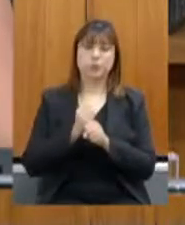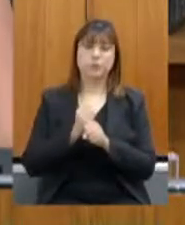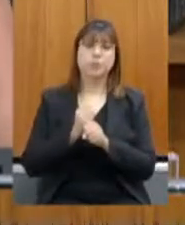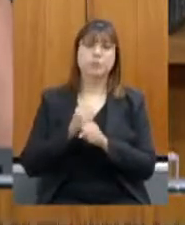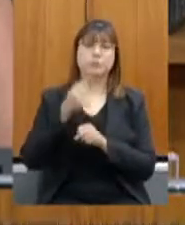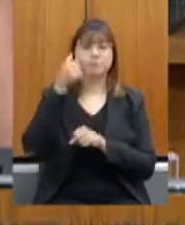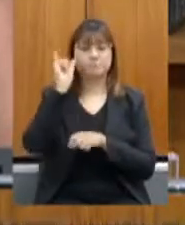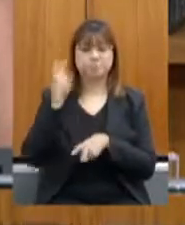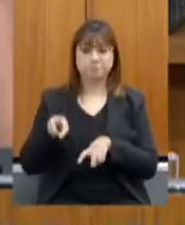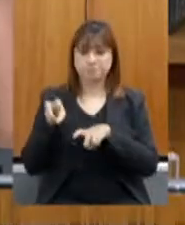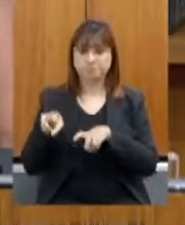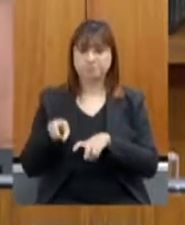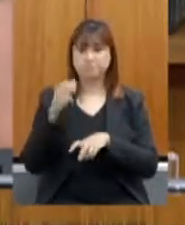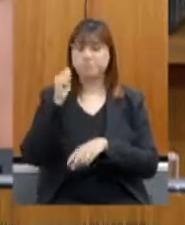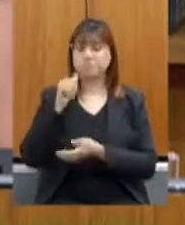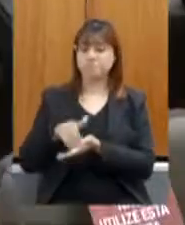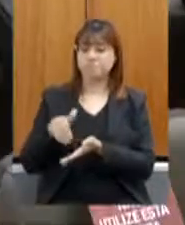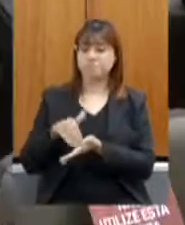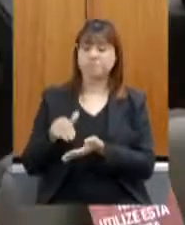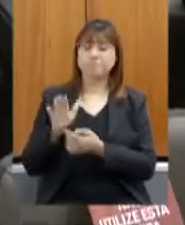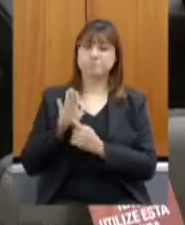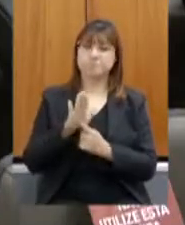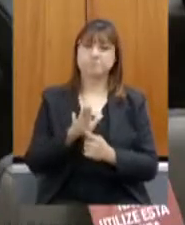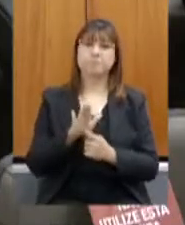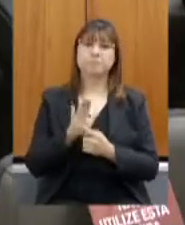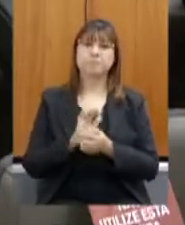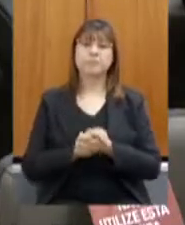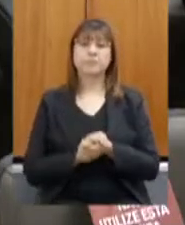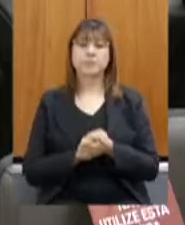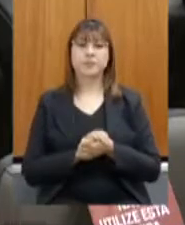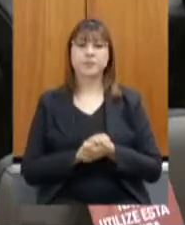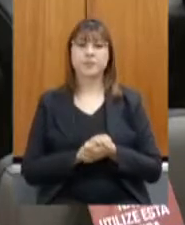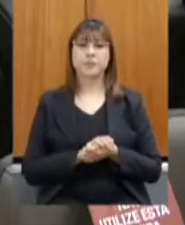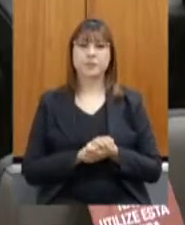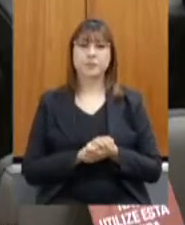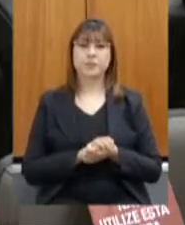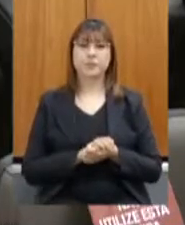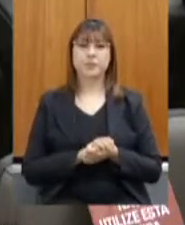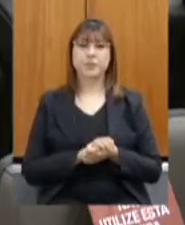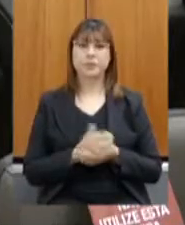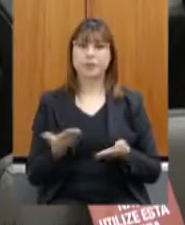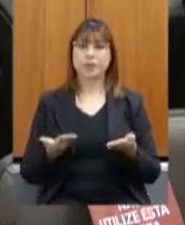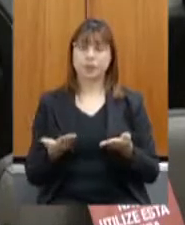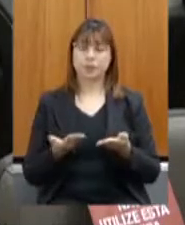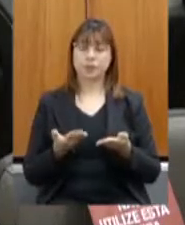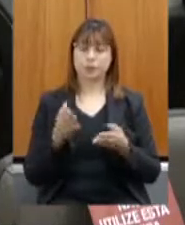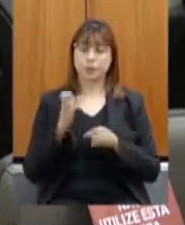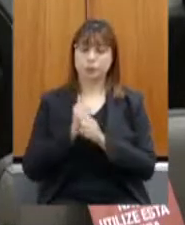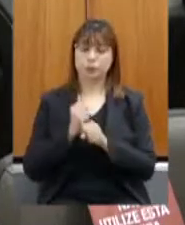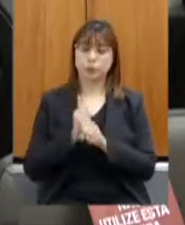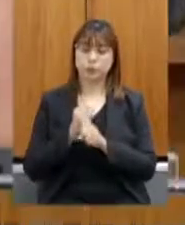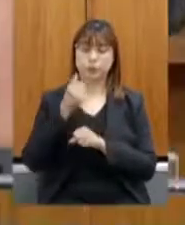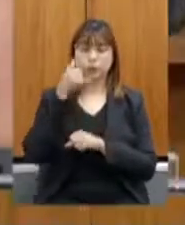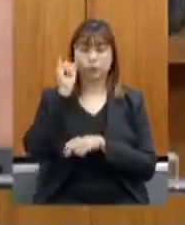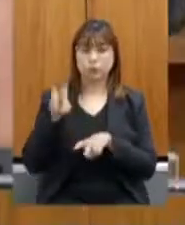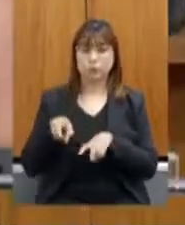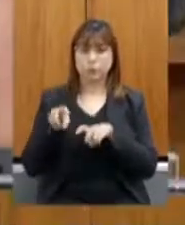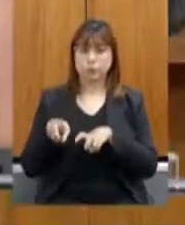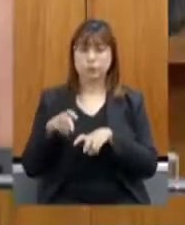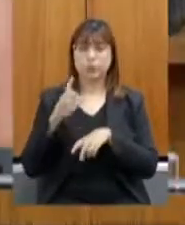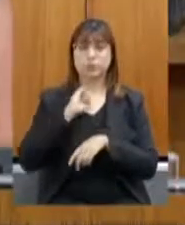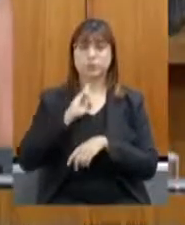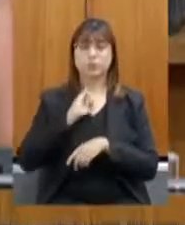mineira que foram apresentados pela nossa secretária. hoje a produção agropecuária em Minas responde por mais de 10